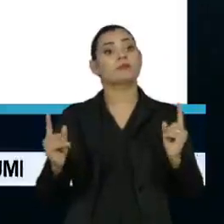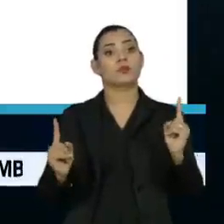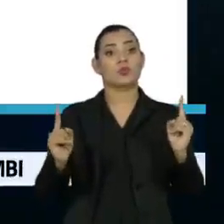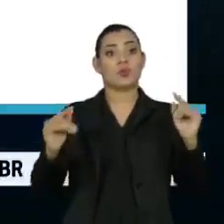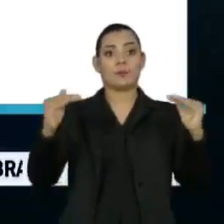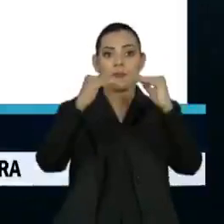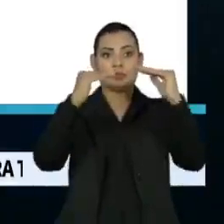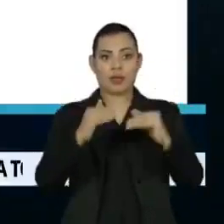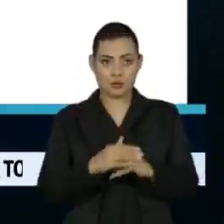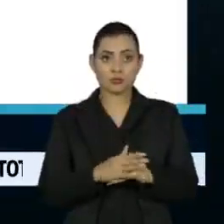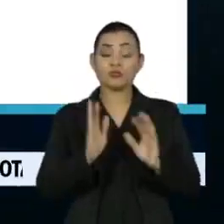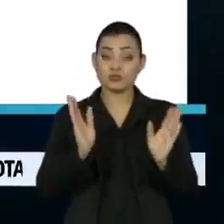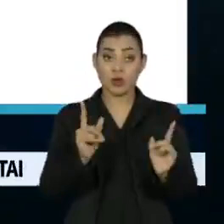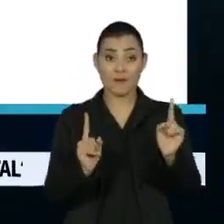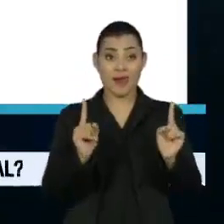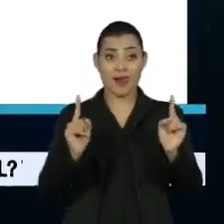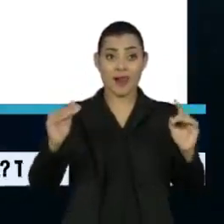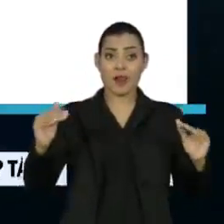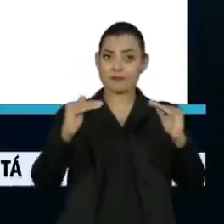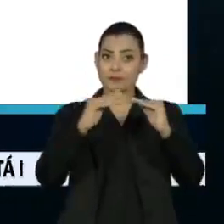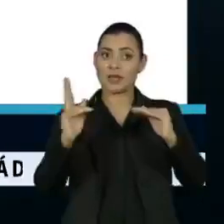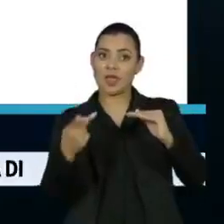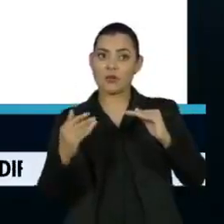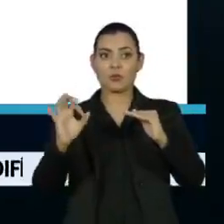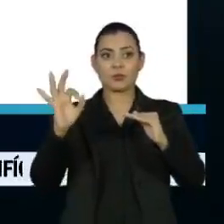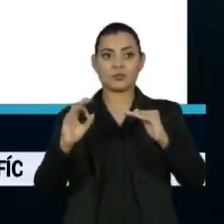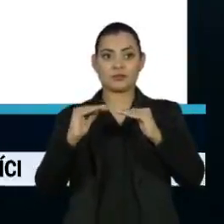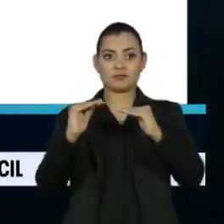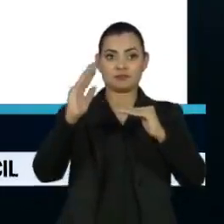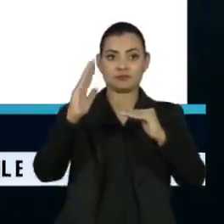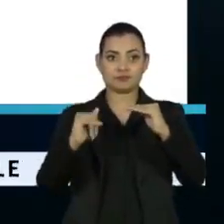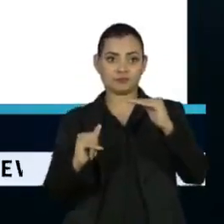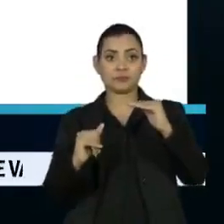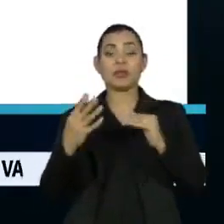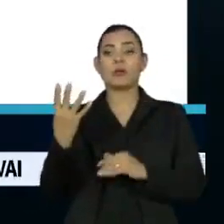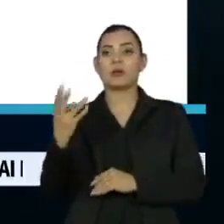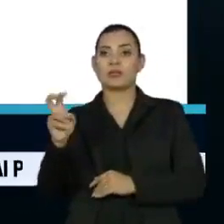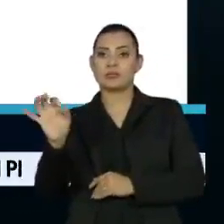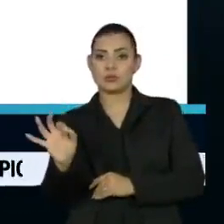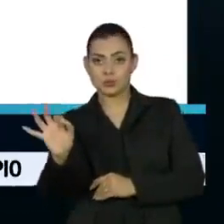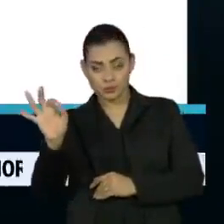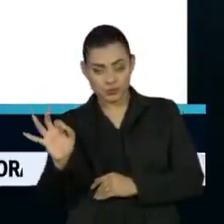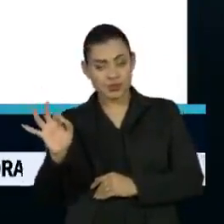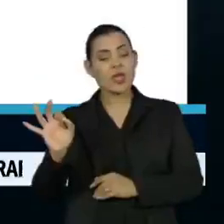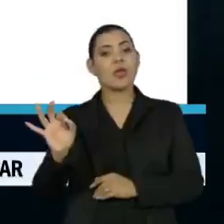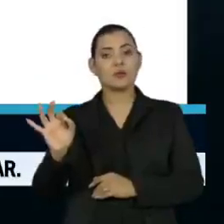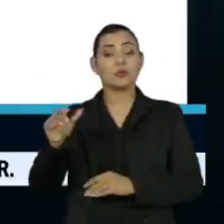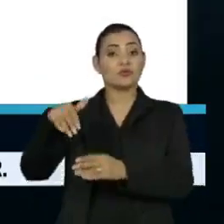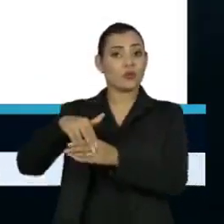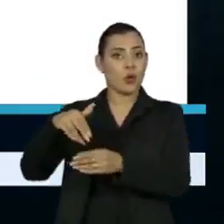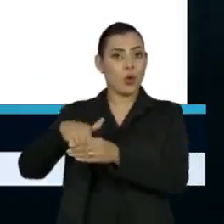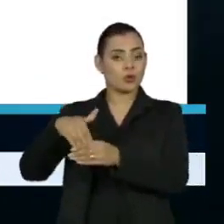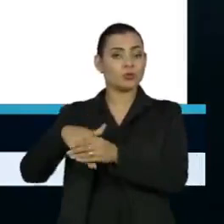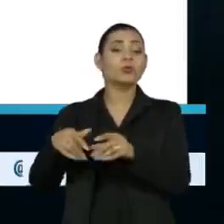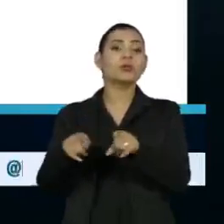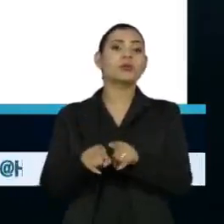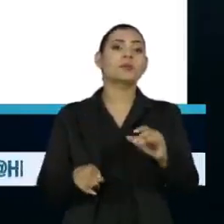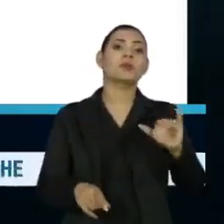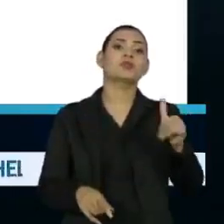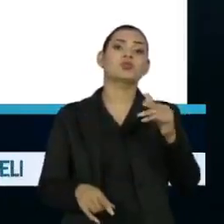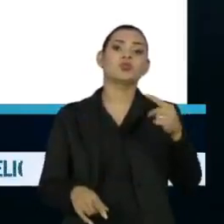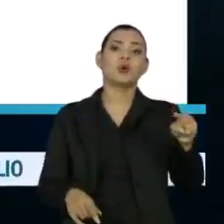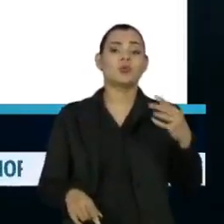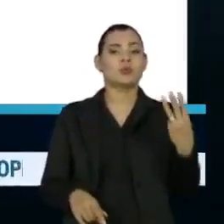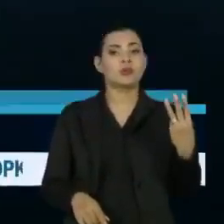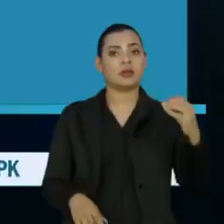tecnicamente empatados no limite da margem de erro. Marília aparece com 45% das intenções de voto e Campos com